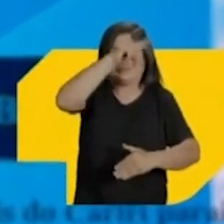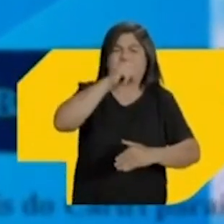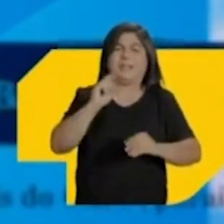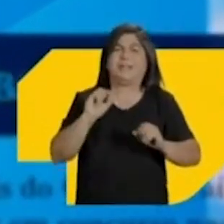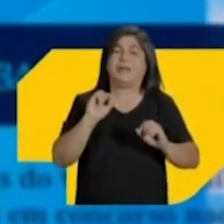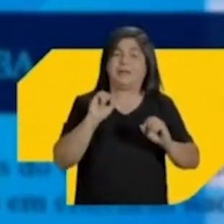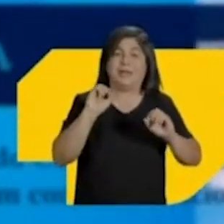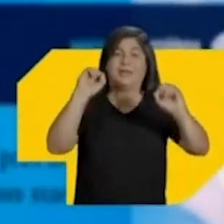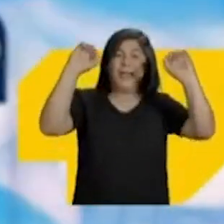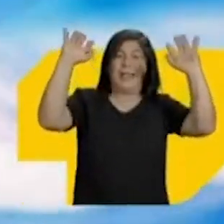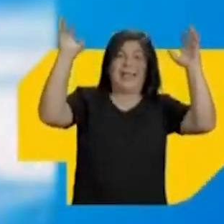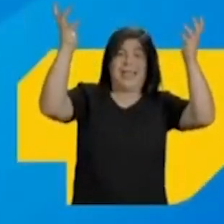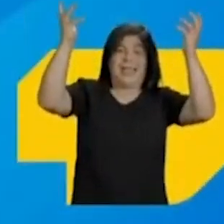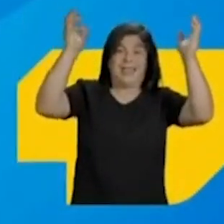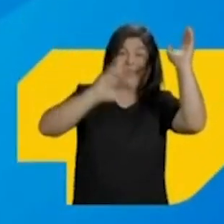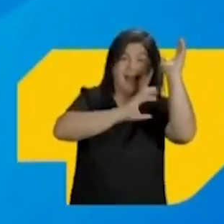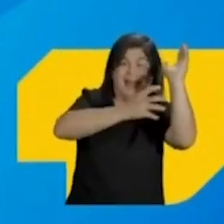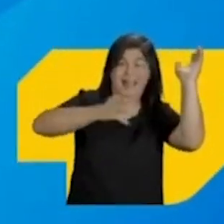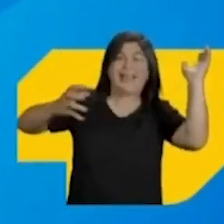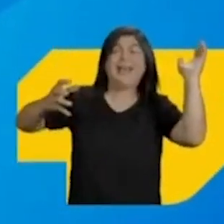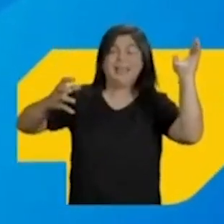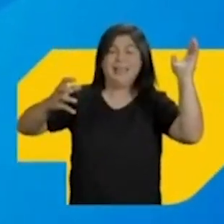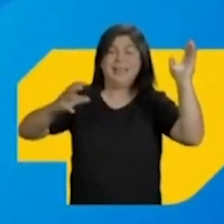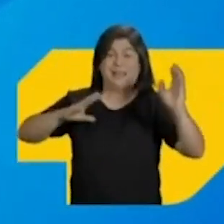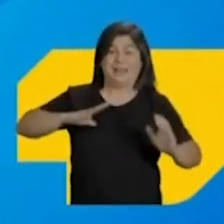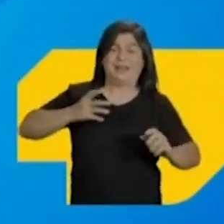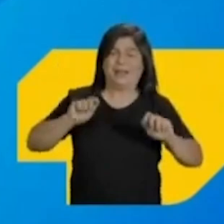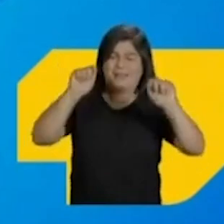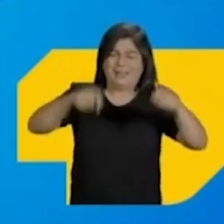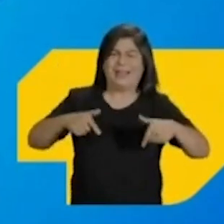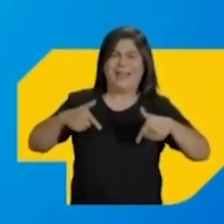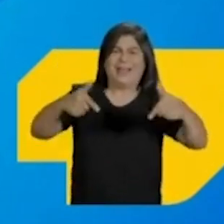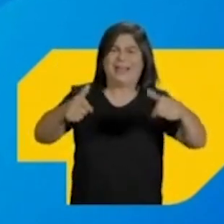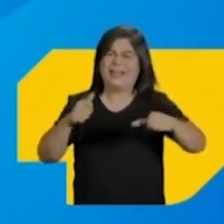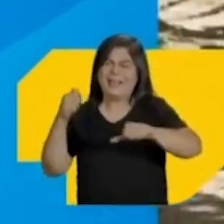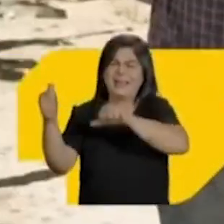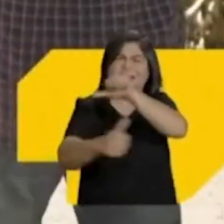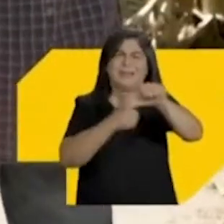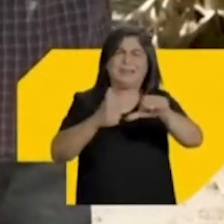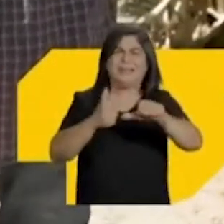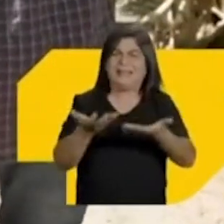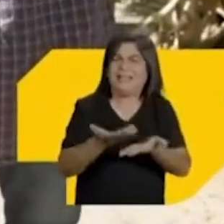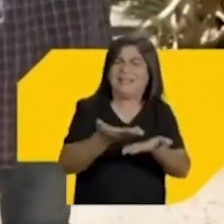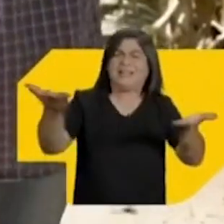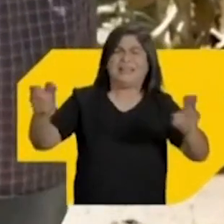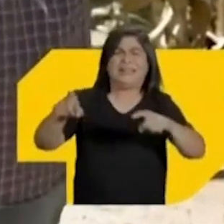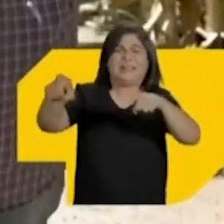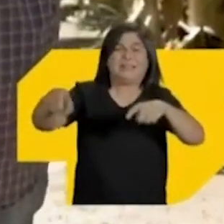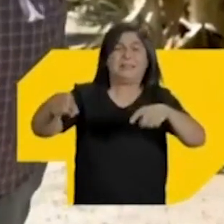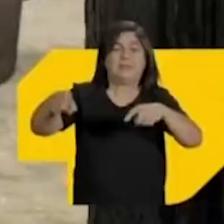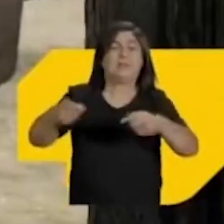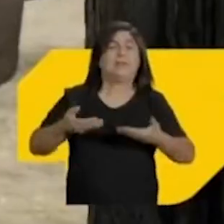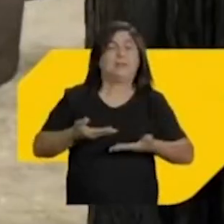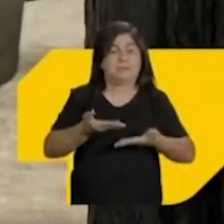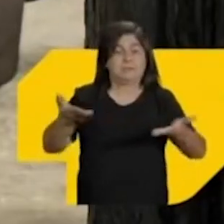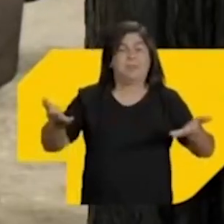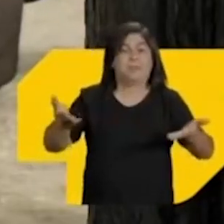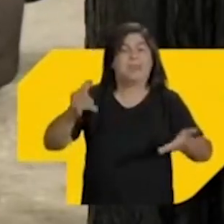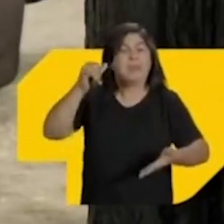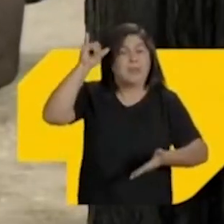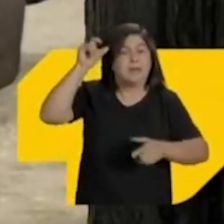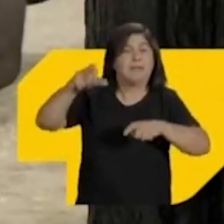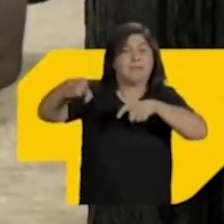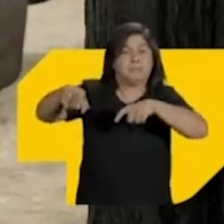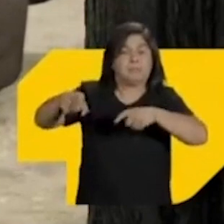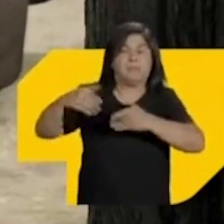superar as dificuldades do semiário. Com coragem e força de vontade, a gente vai fazer uma mudança profunda no sertão. Nós somos